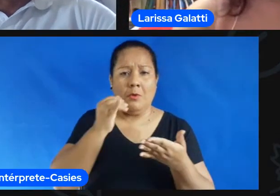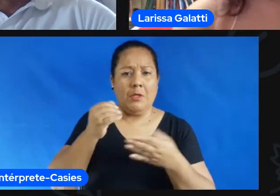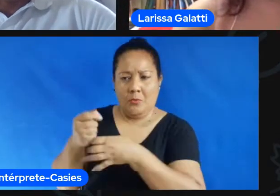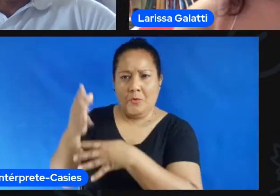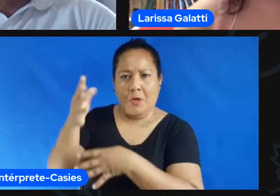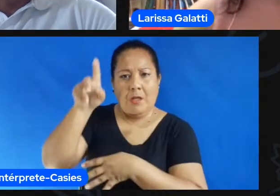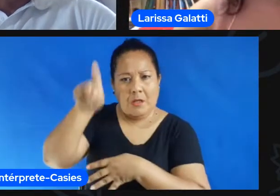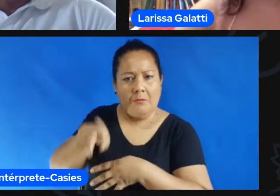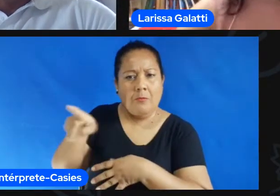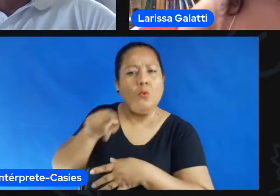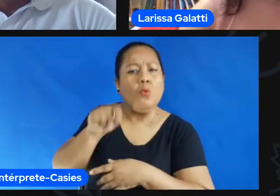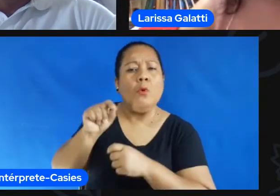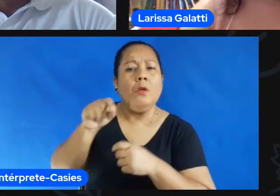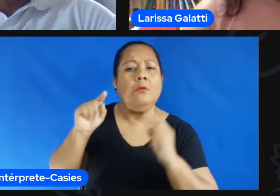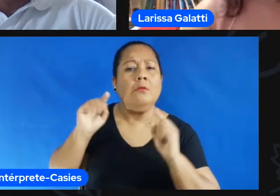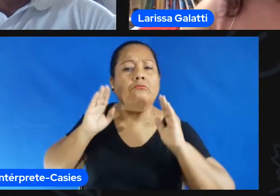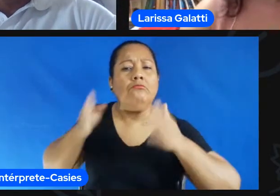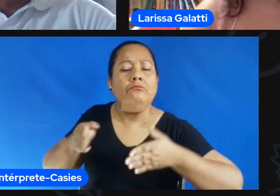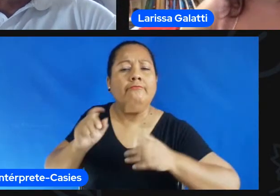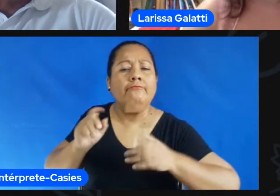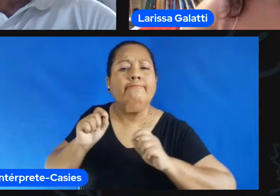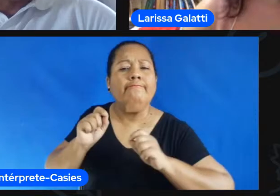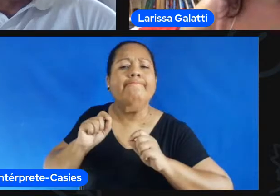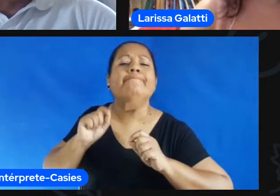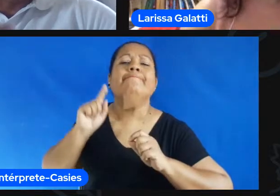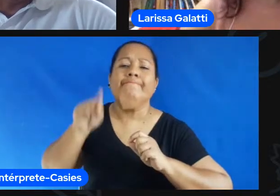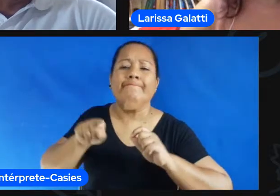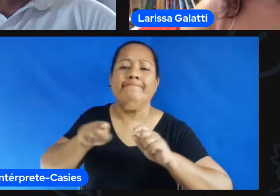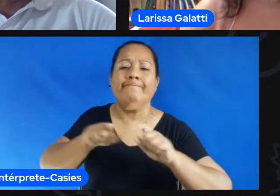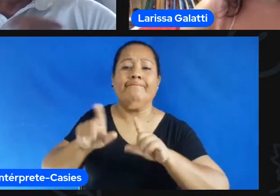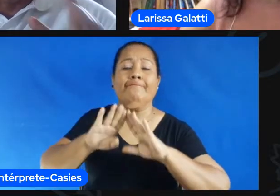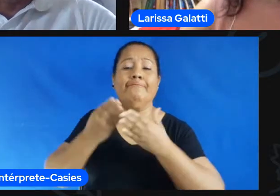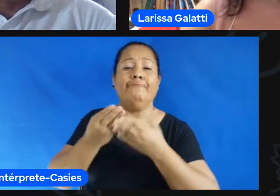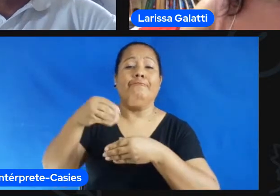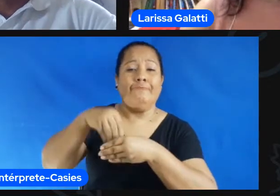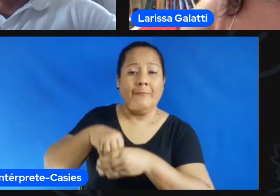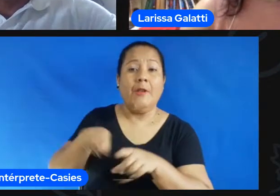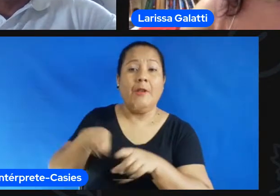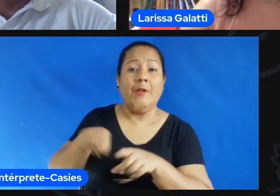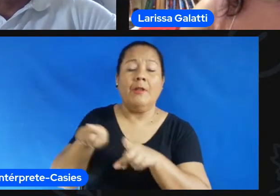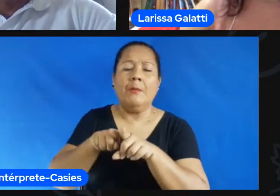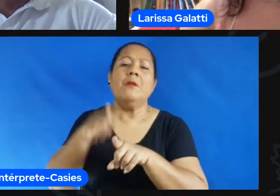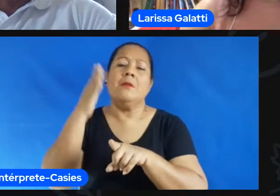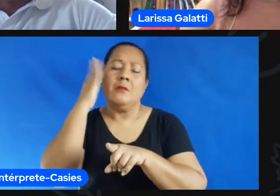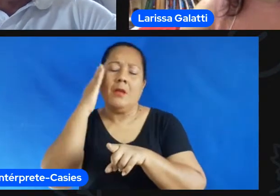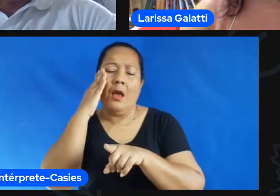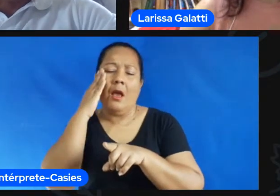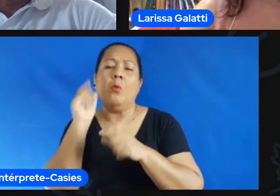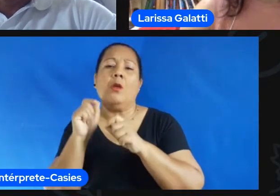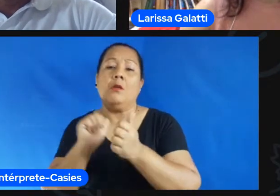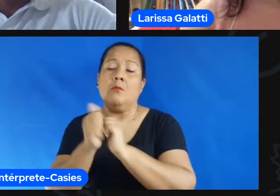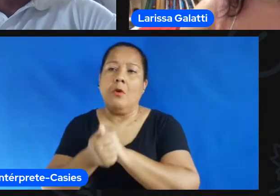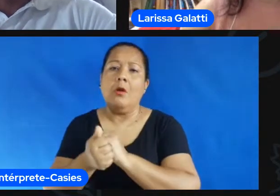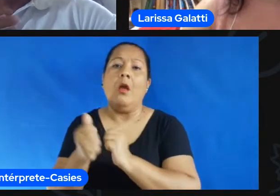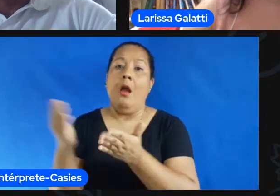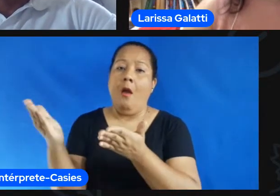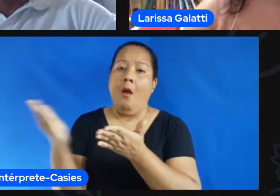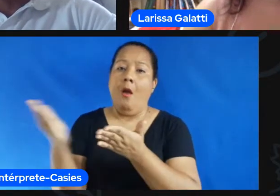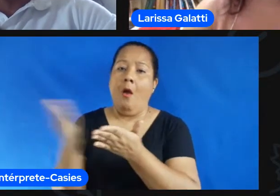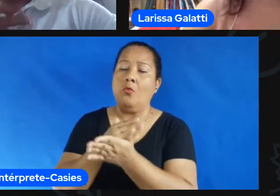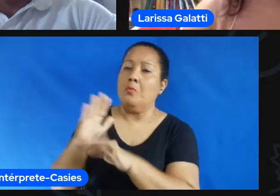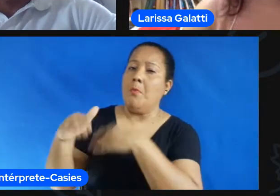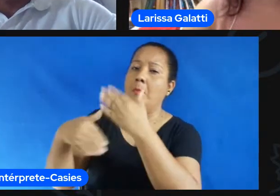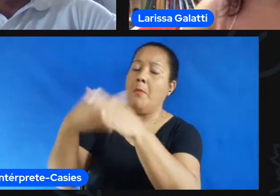muita gente tem a noção de muitos esportes que evoluíram né muitas técnicas